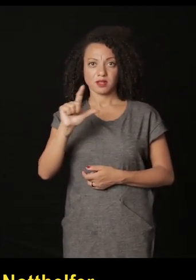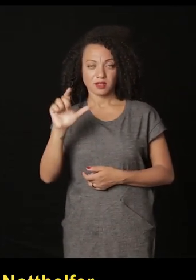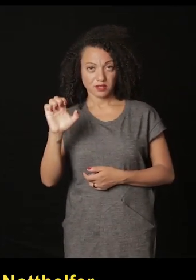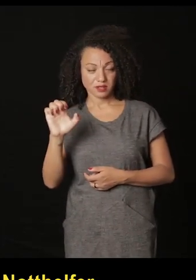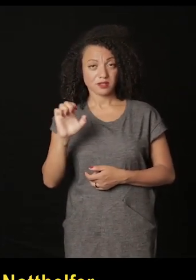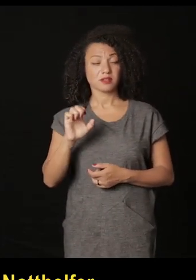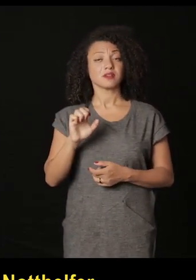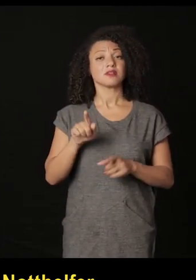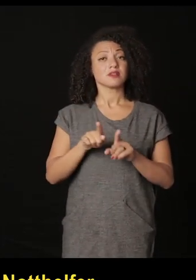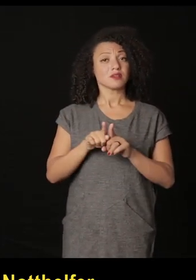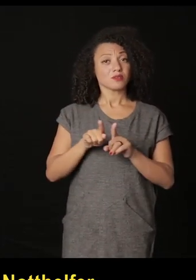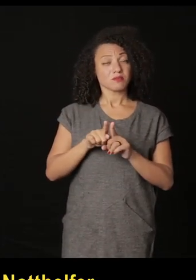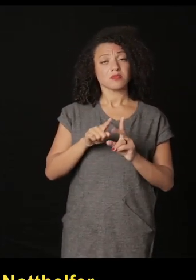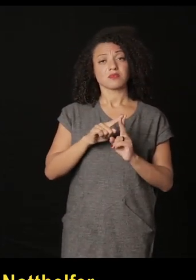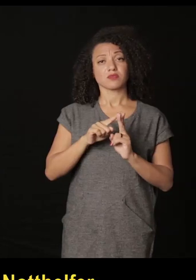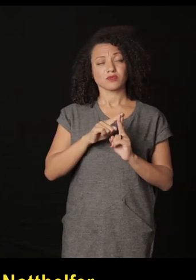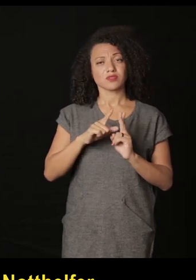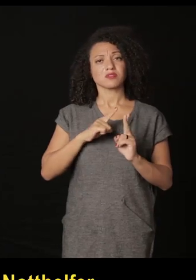umas